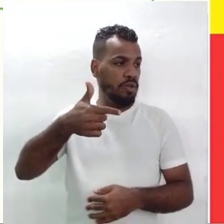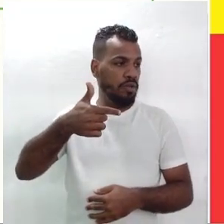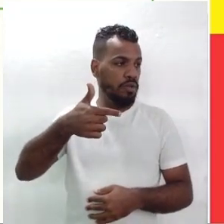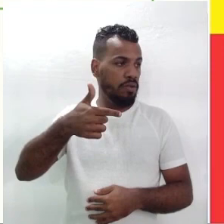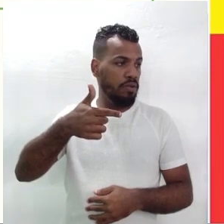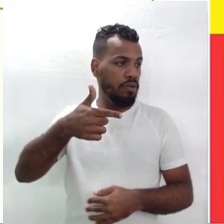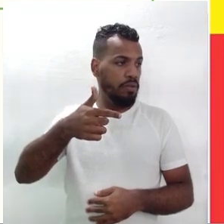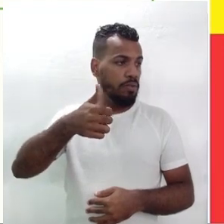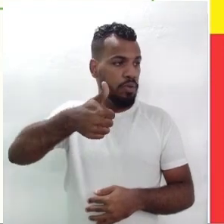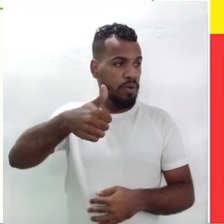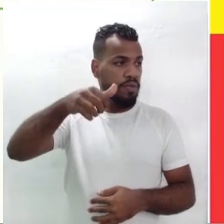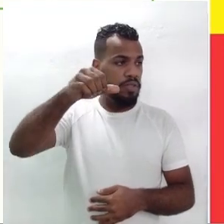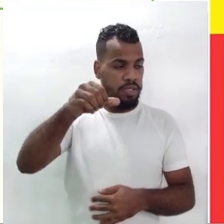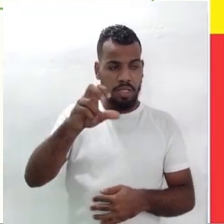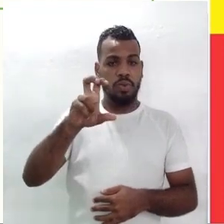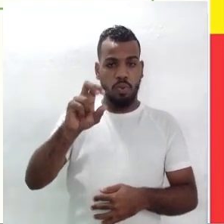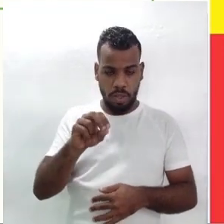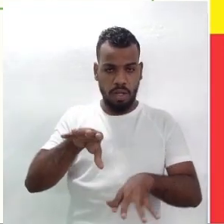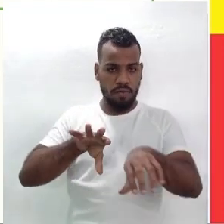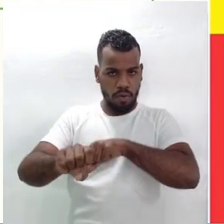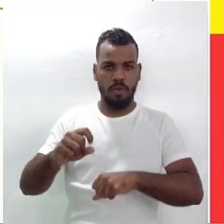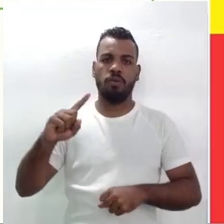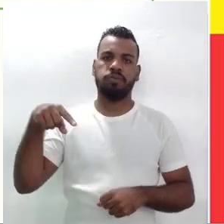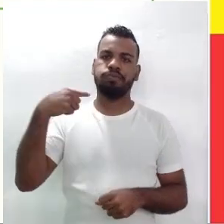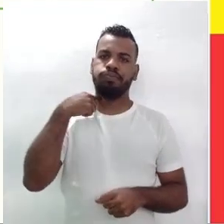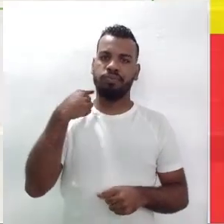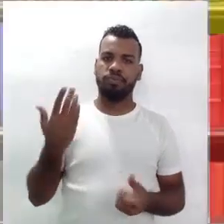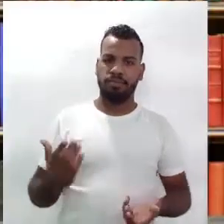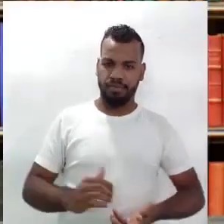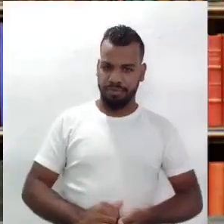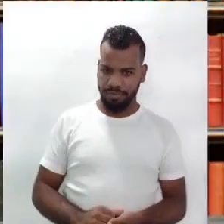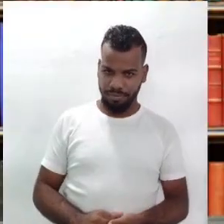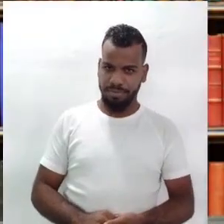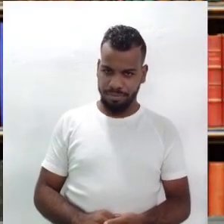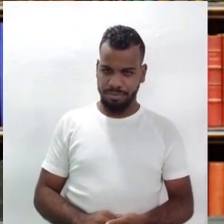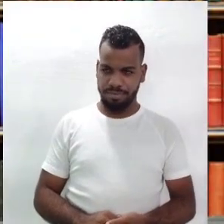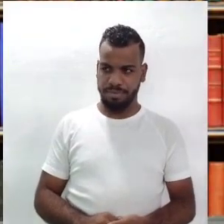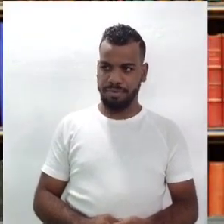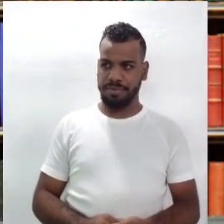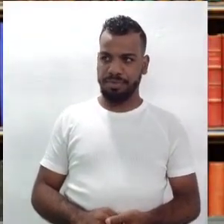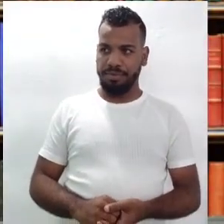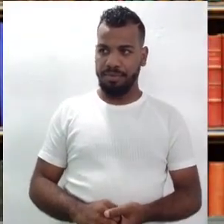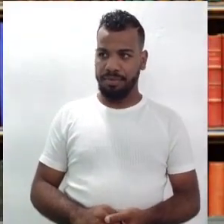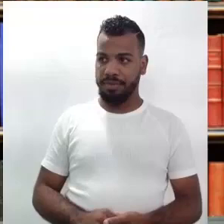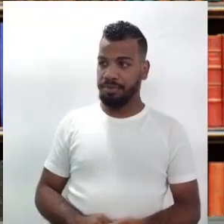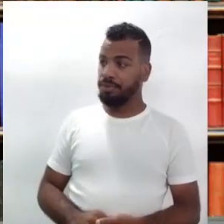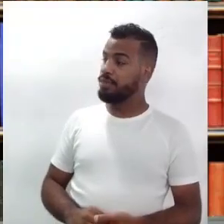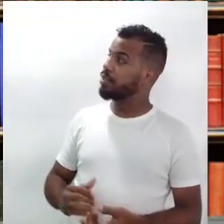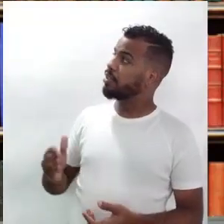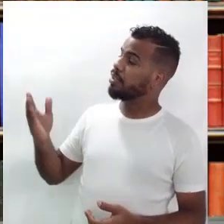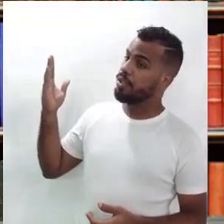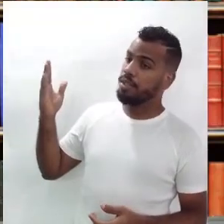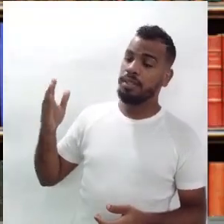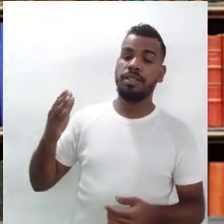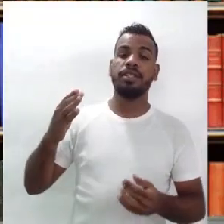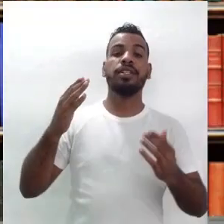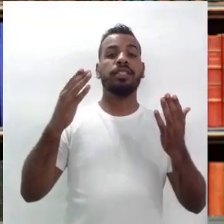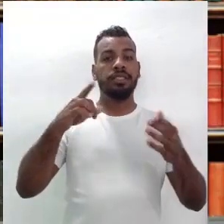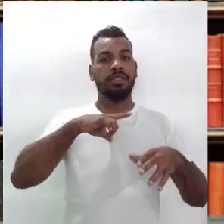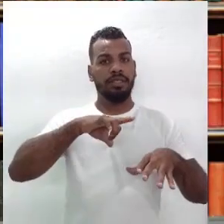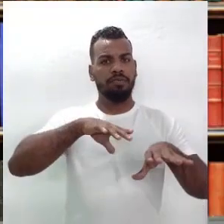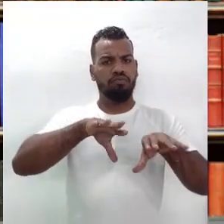Sociais, em 1950. Aí já dá para ver aqui... Há uma curiosidade nesse sentido, que ele tem uma